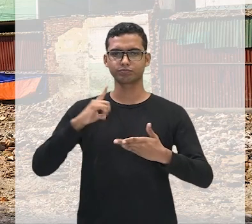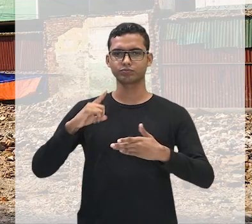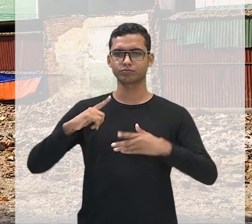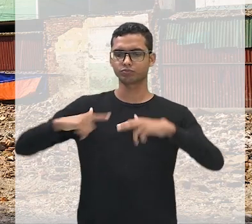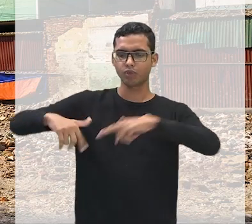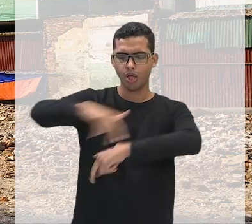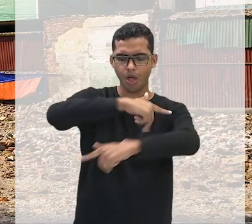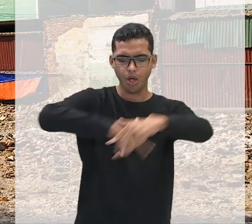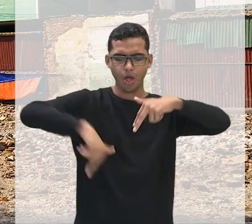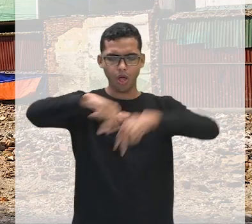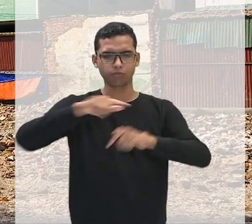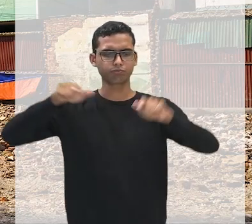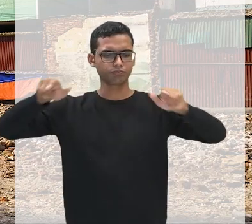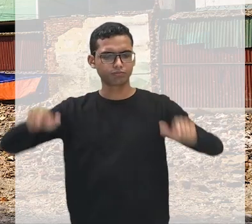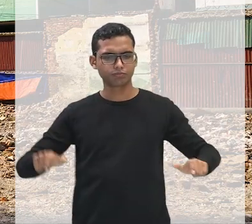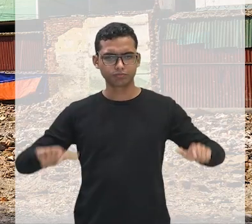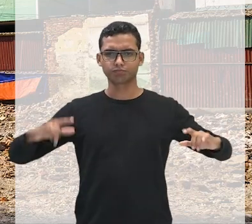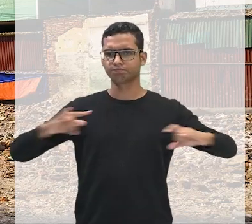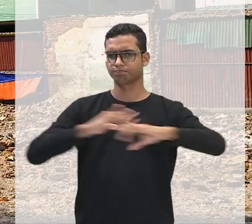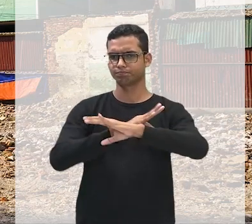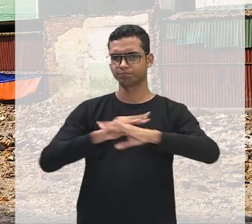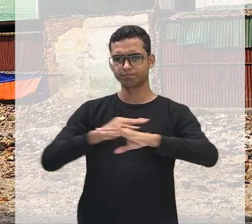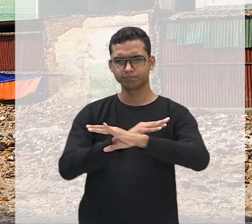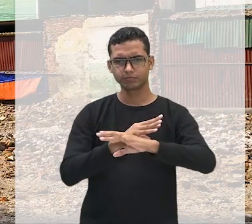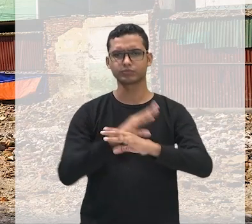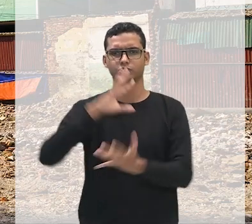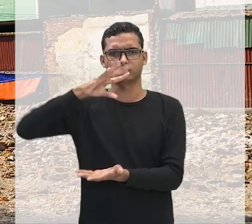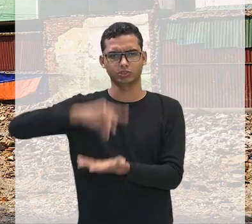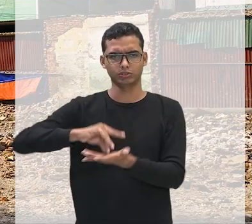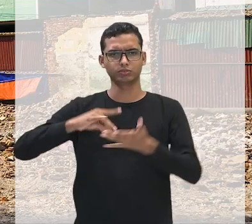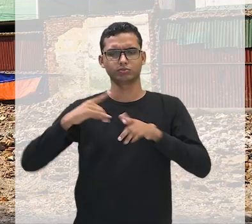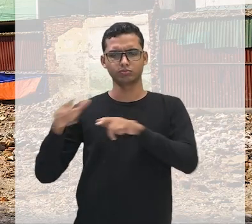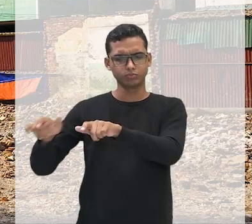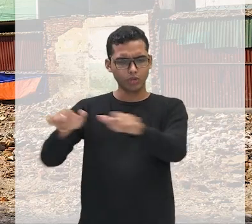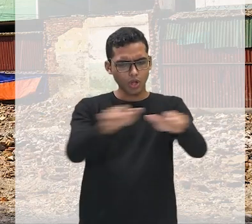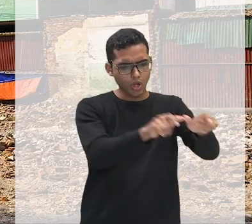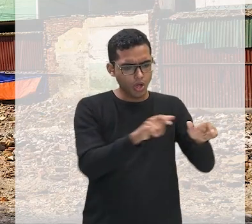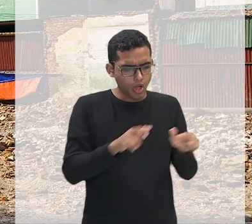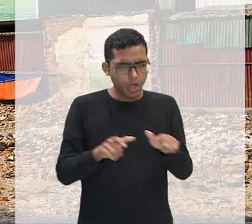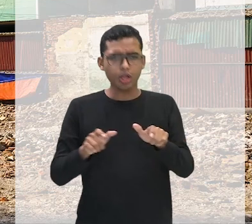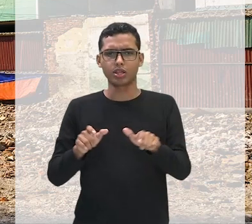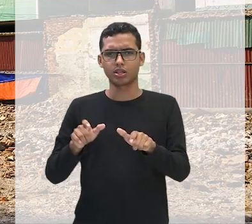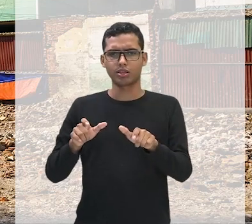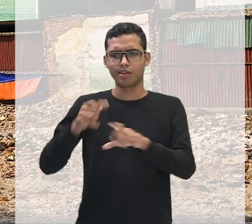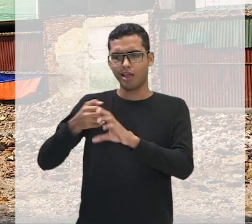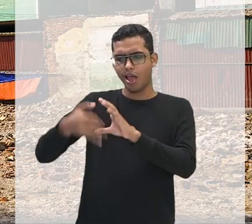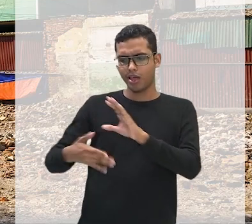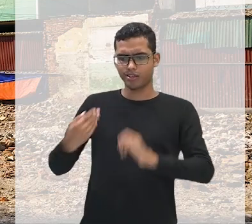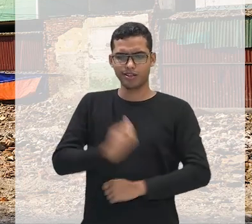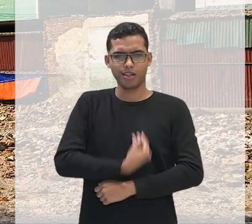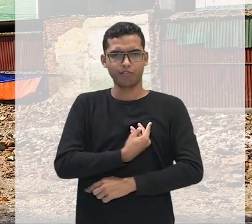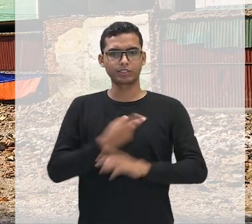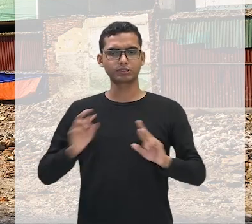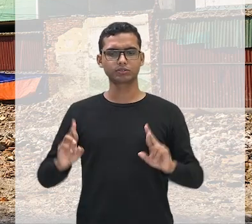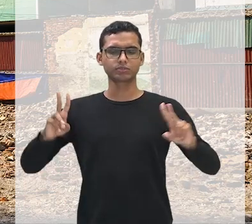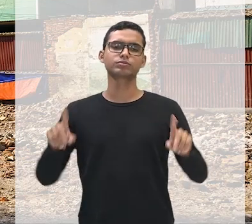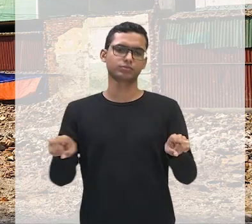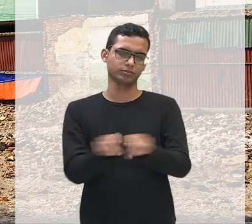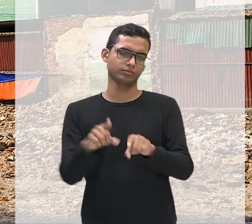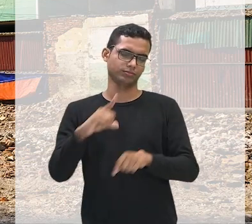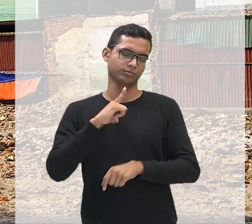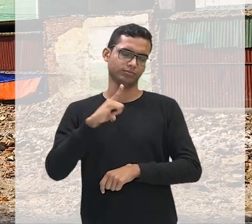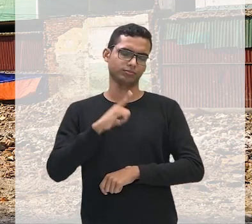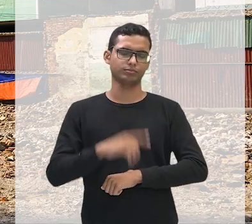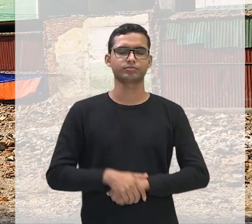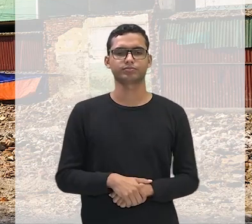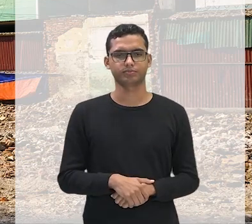a lógica é basicamente essa, né? Vai ter diferenças na característica de vida da população. O que a gente vai fazer nessa aula,